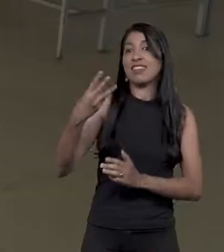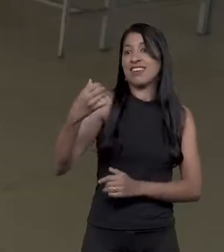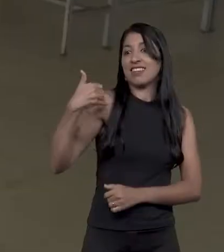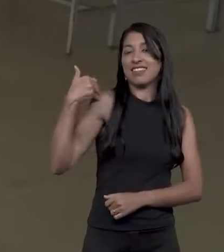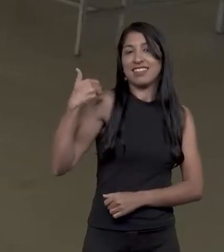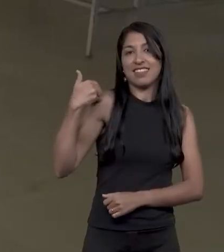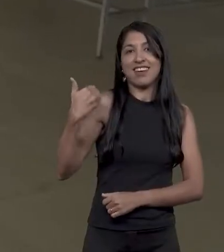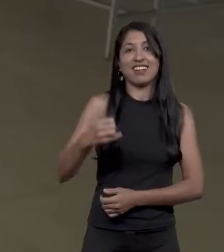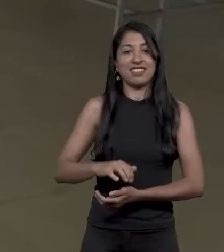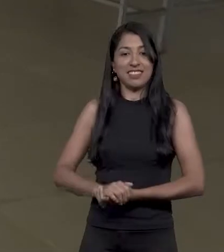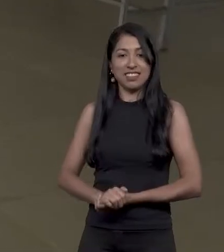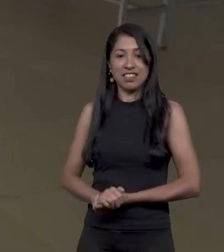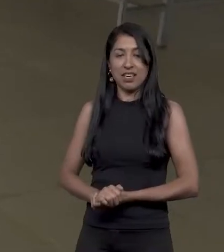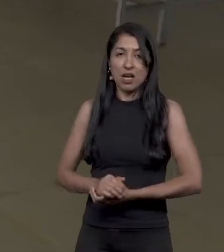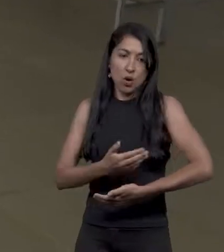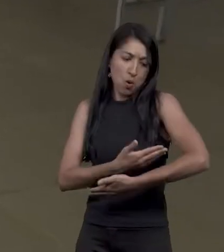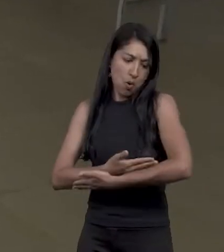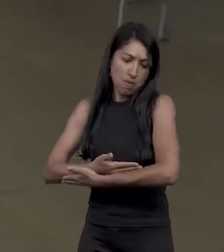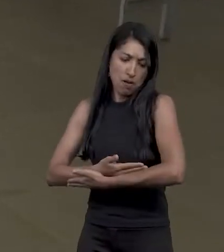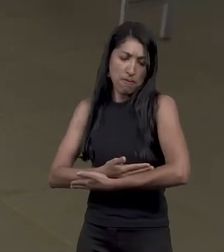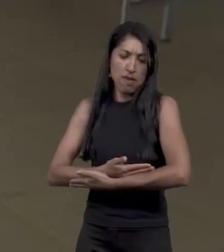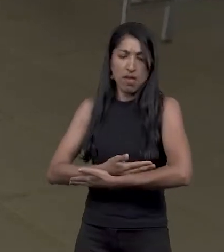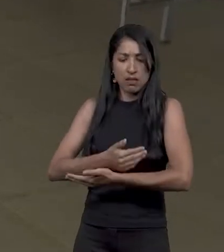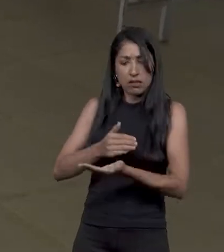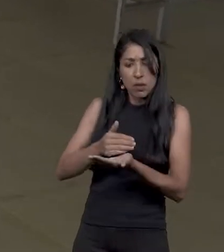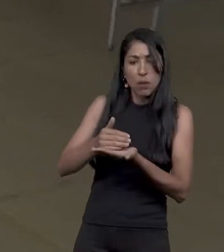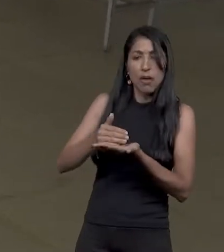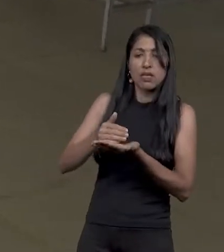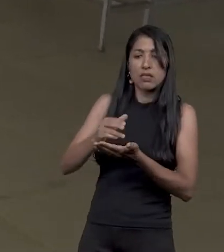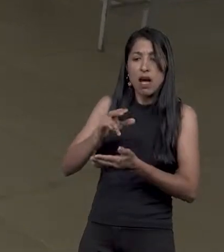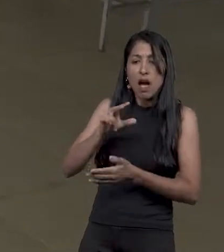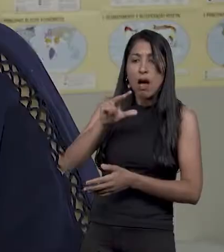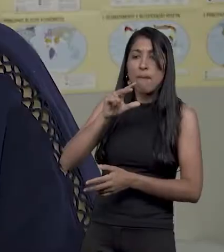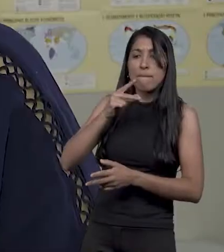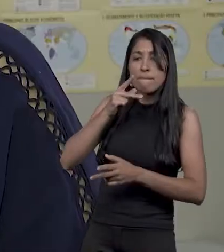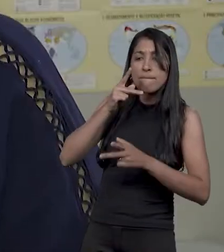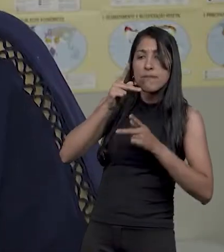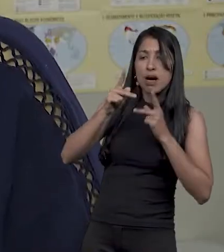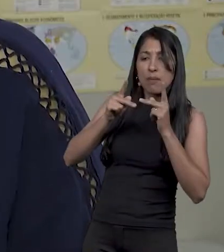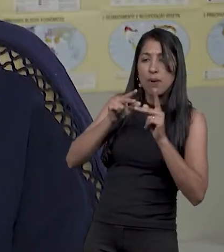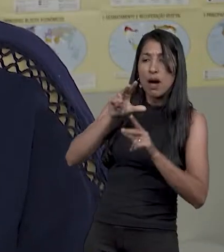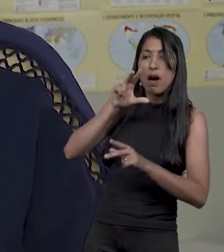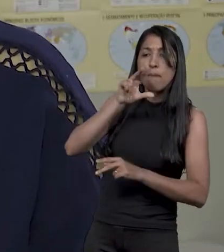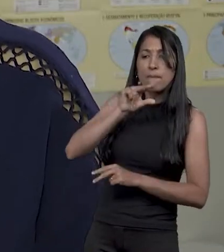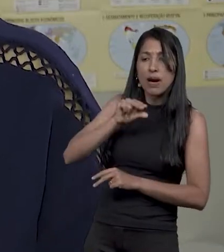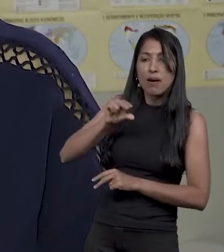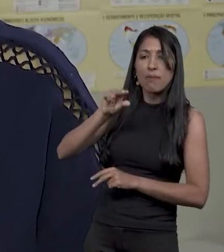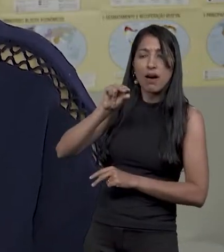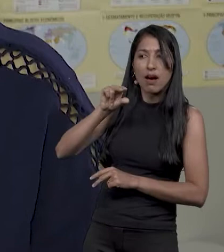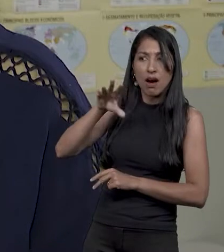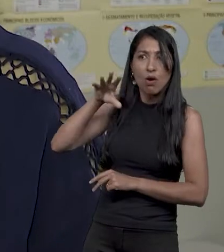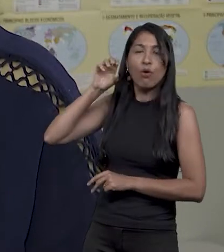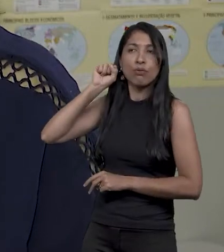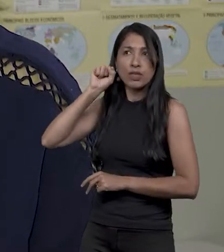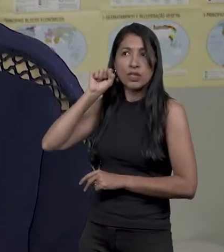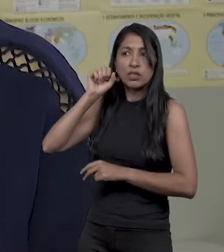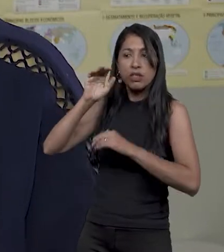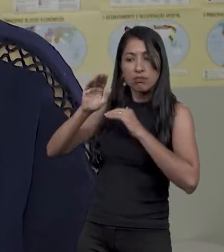3 anos de idade. O bebê, ele começa balbuciando, né? O bebê ouvinte. E ele